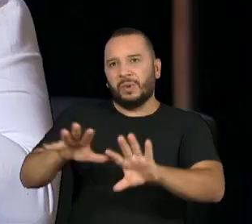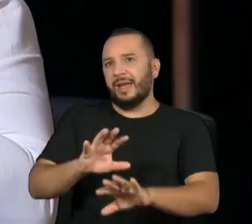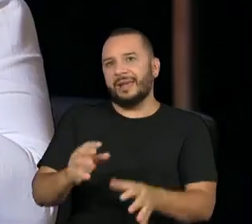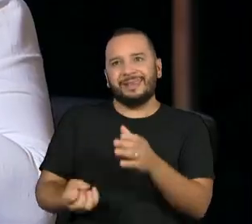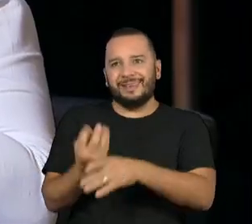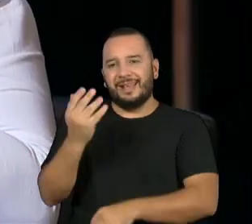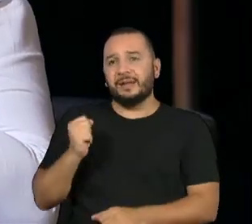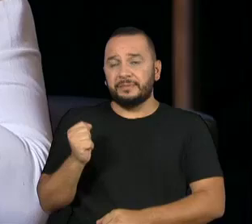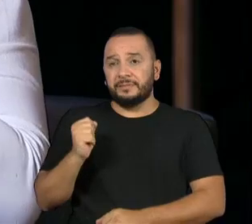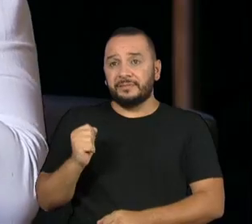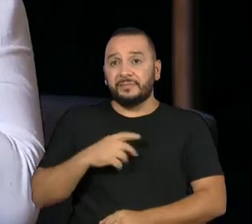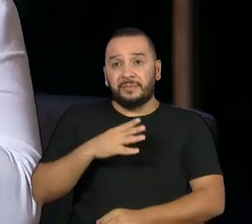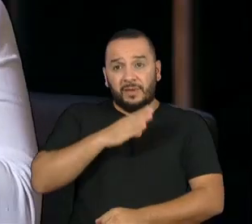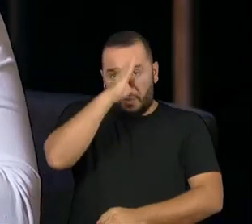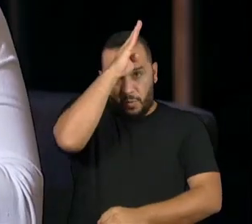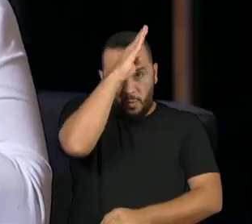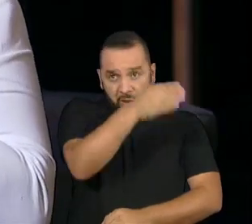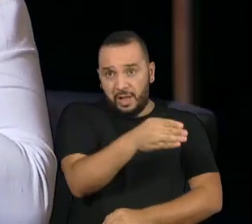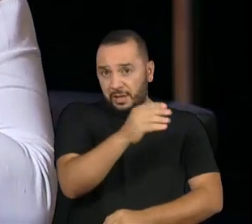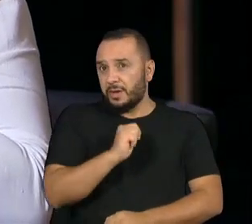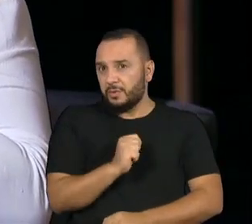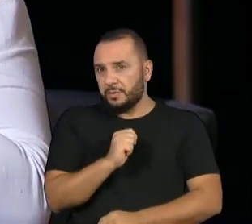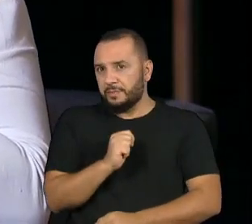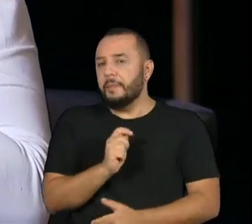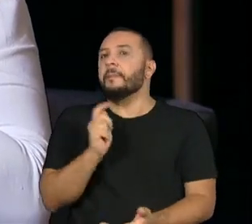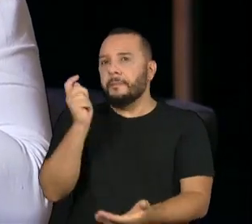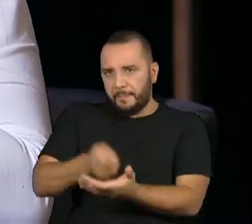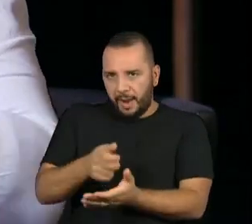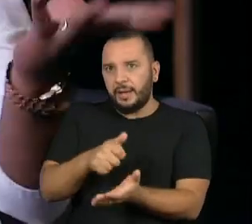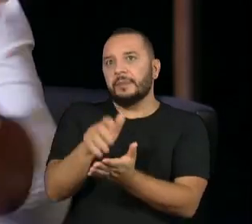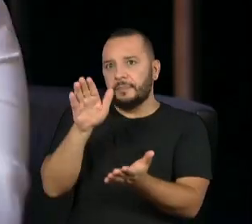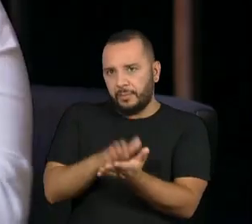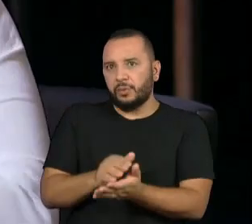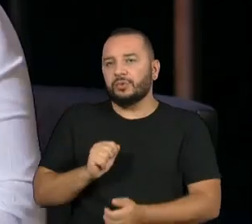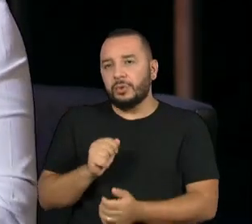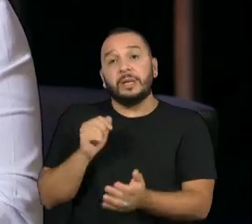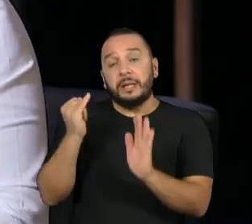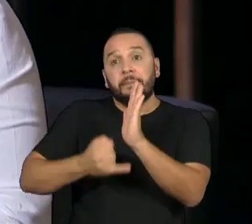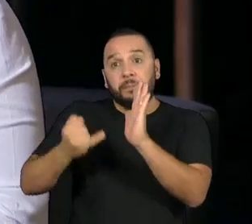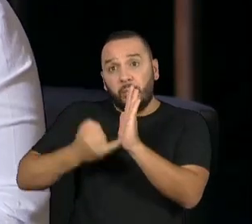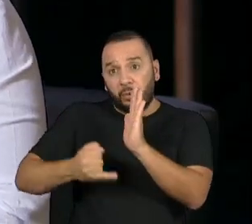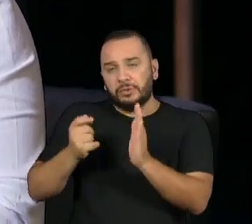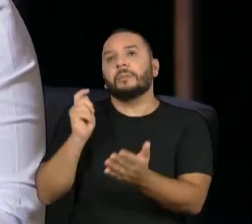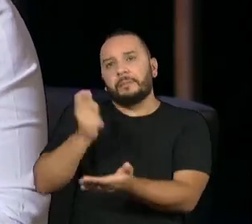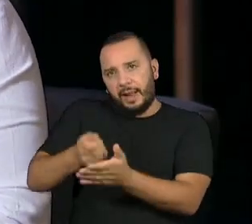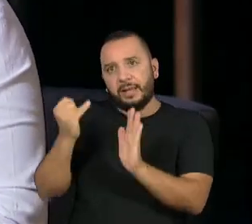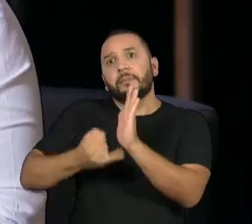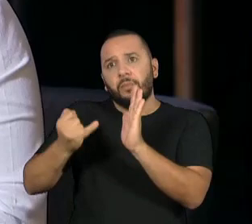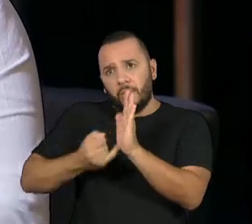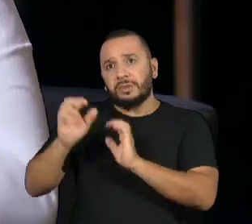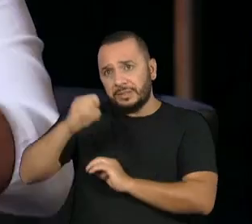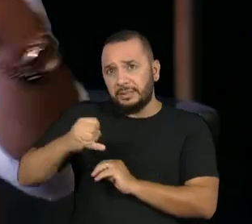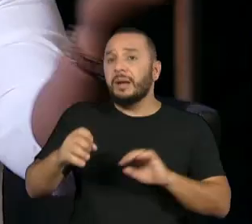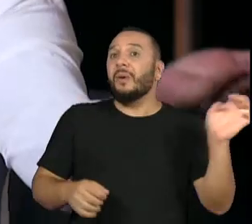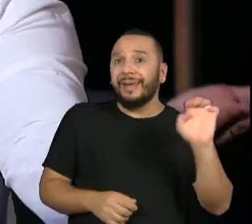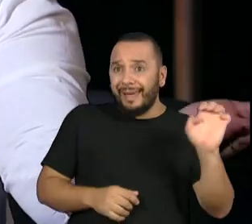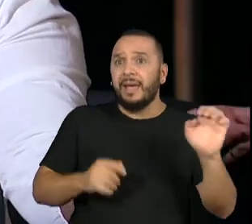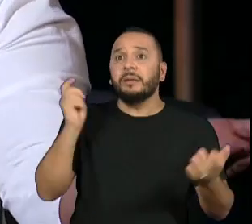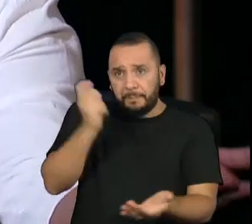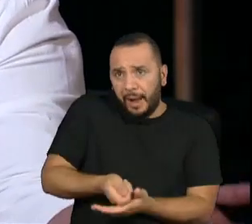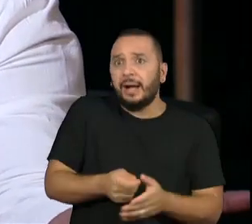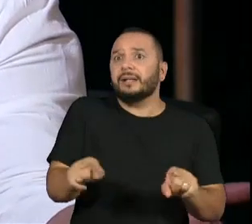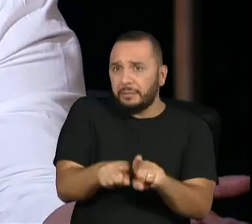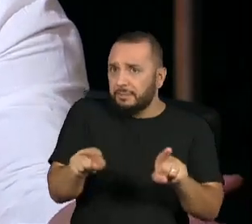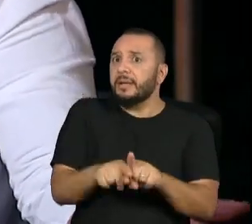O hétero paga imposto. Sim. O gay também. E aí? Claro, claro. Como é que faz? Como é que a lei